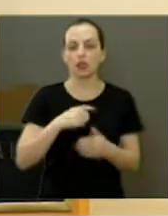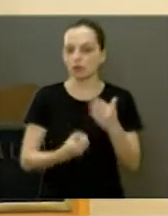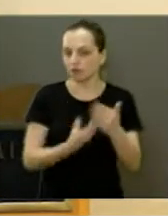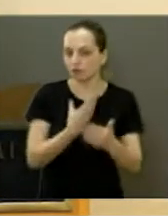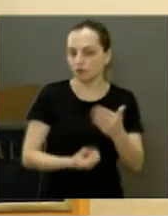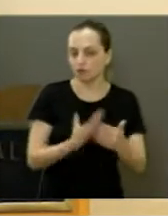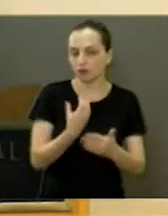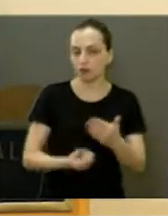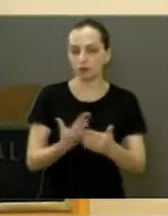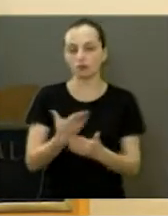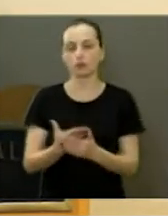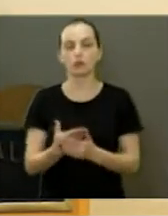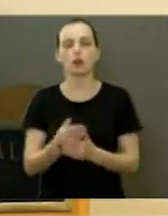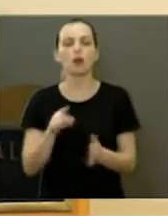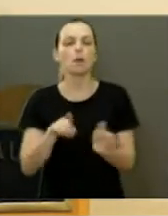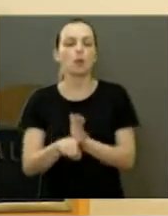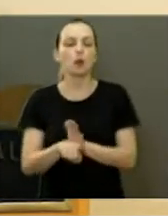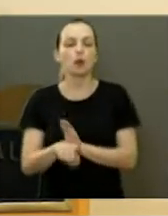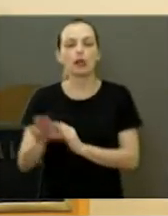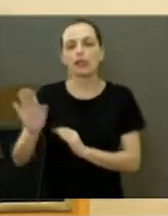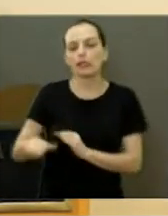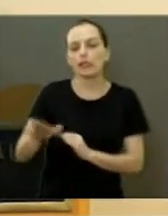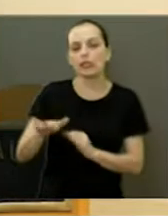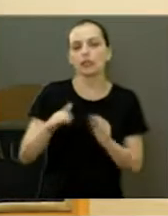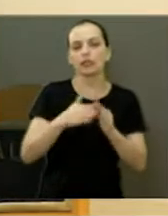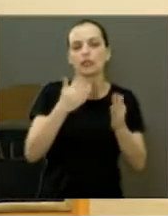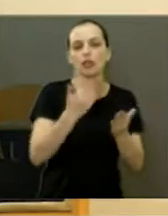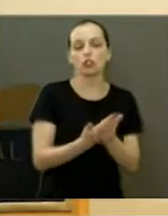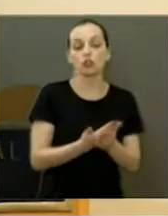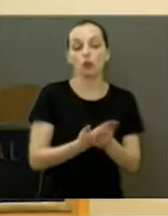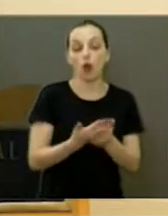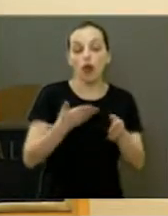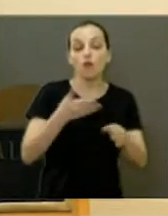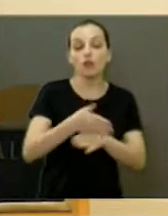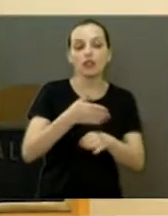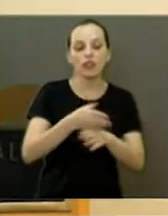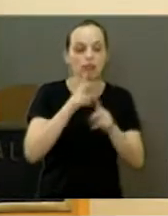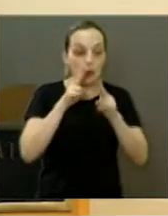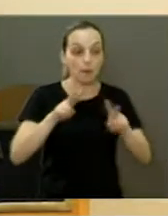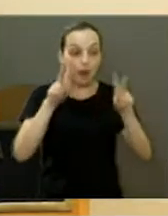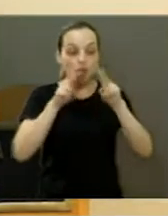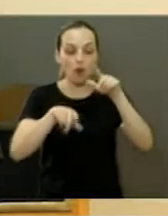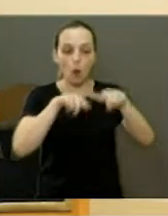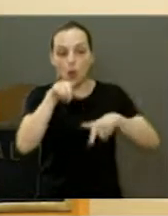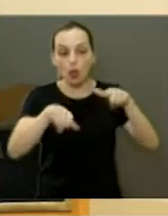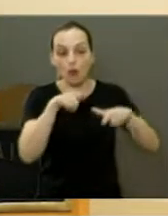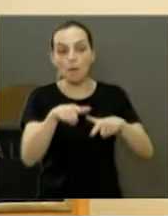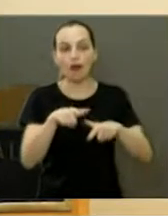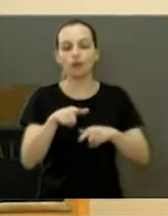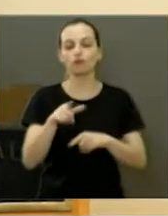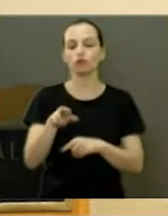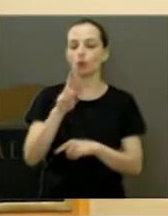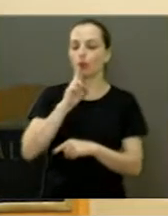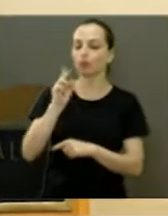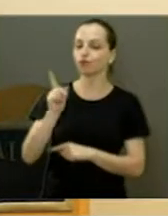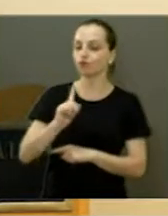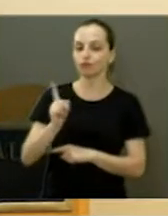escola, vêm nesse local, vê o trabalho que vocês fazem? Não. Então, eu queria